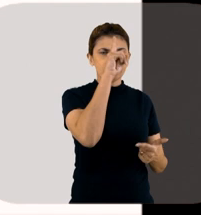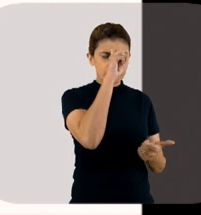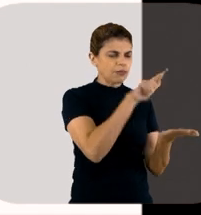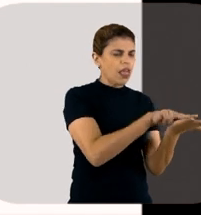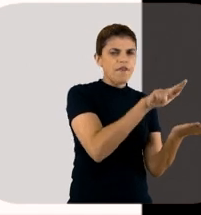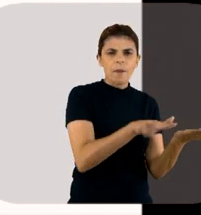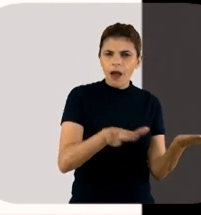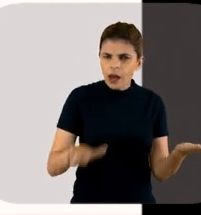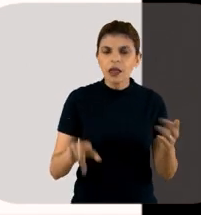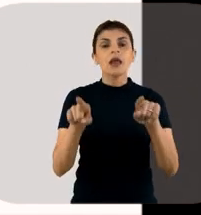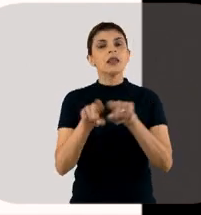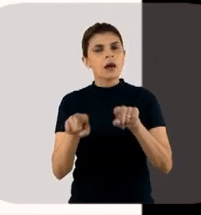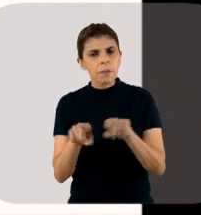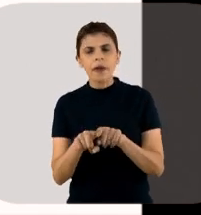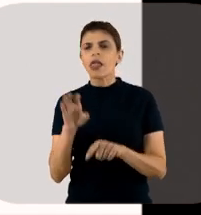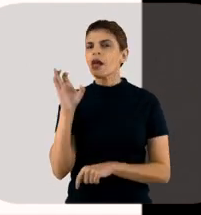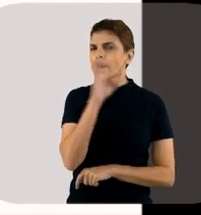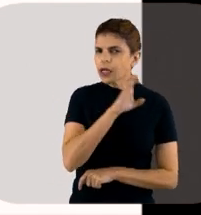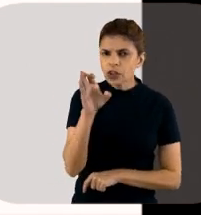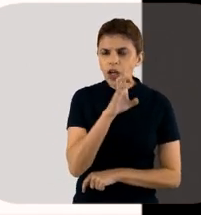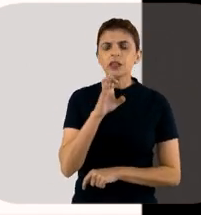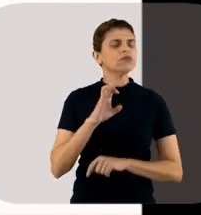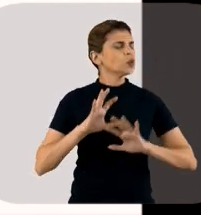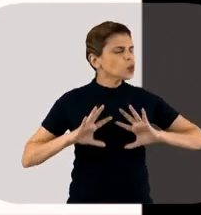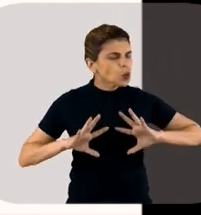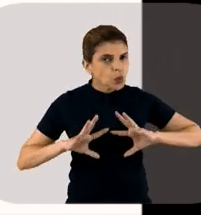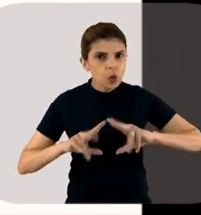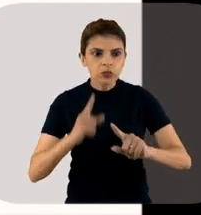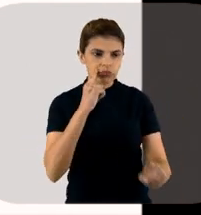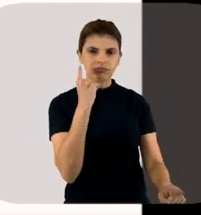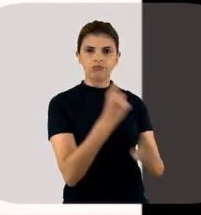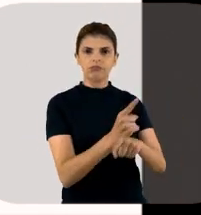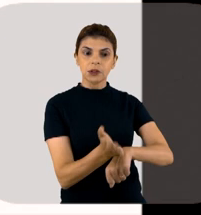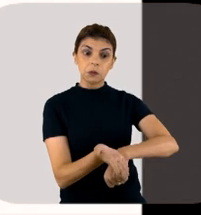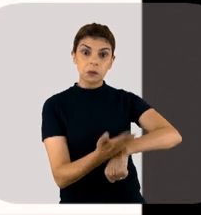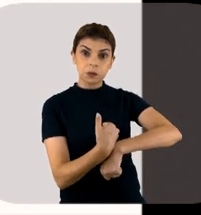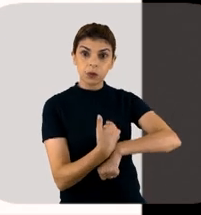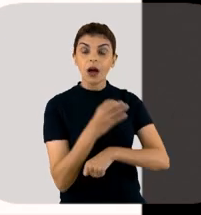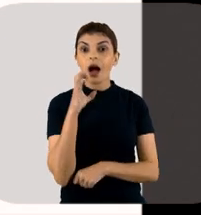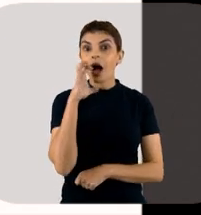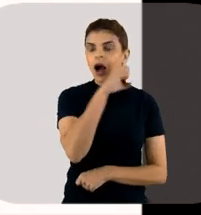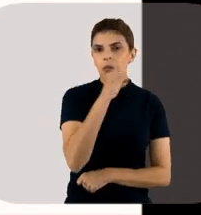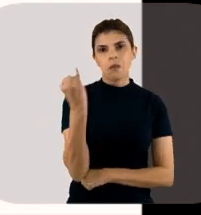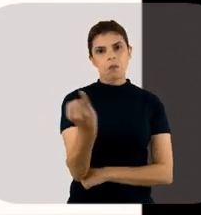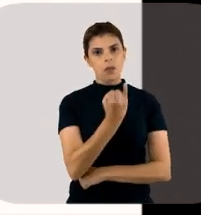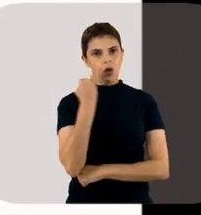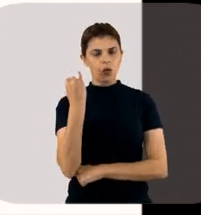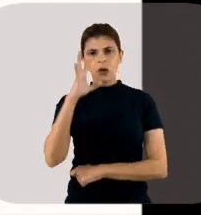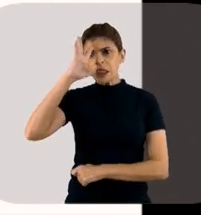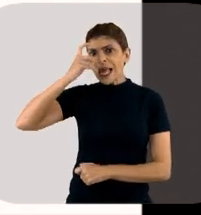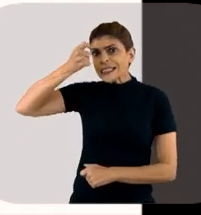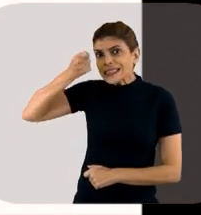público também das enfermarias. A identificação precoce é a importância disso.